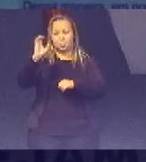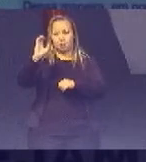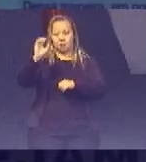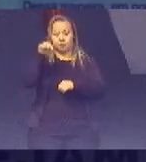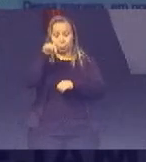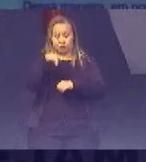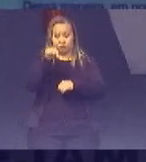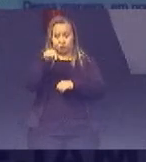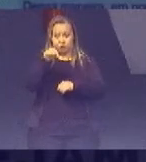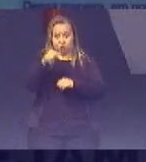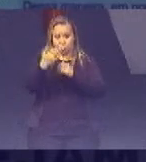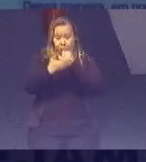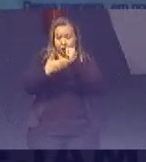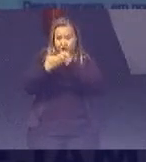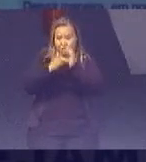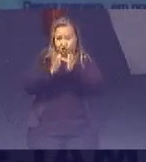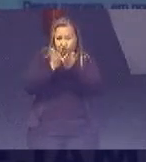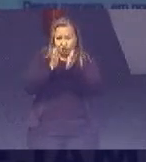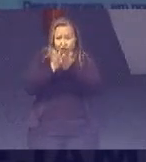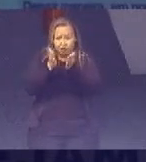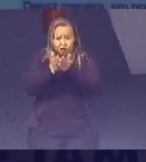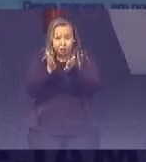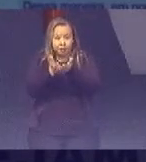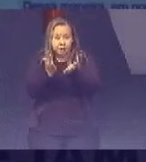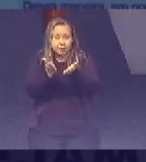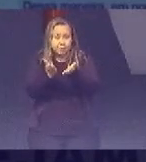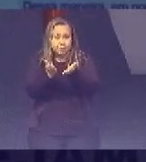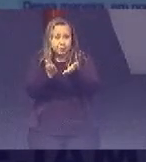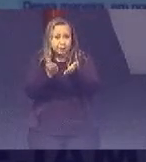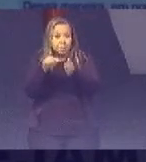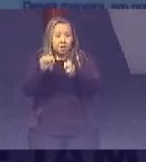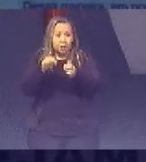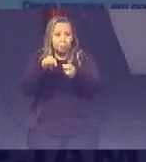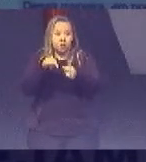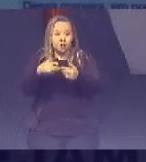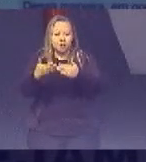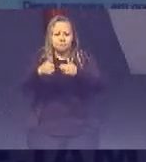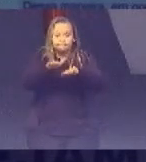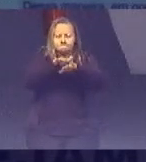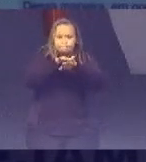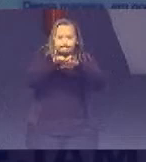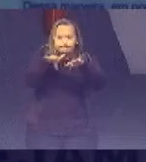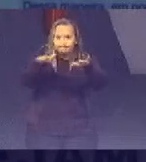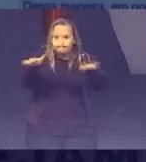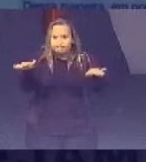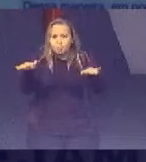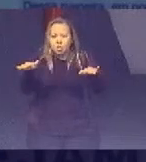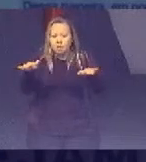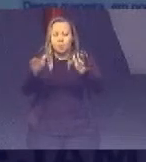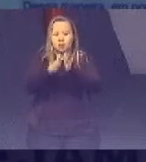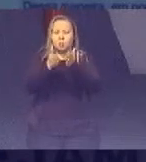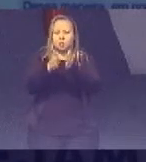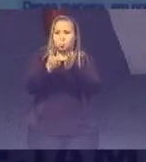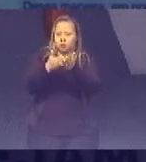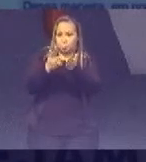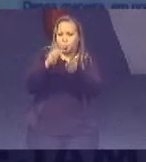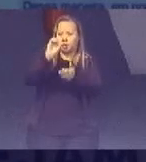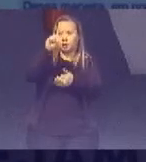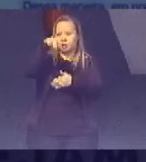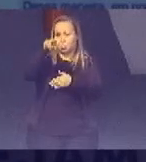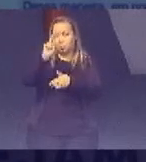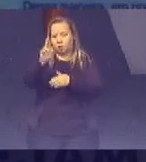esse nível De pobreza Com esse Com esse Patamar De pobreza Extrema Da ONU O Brasil